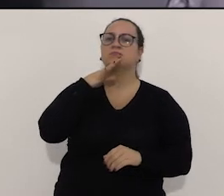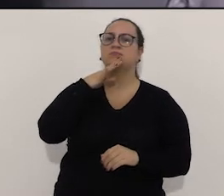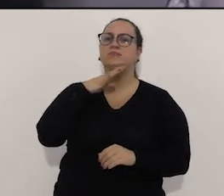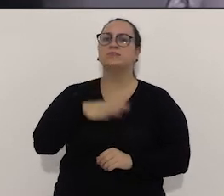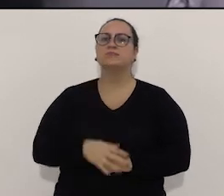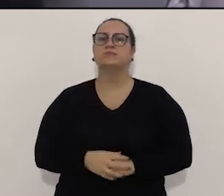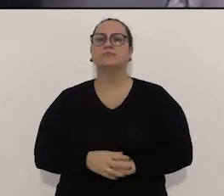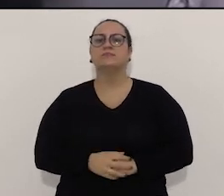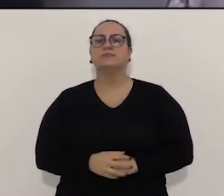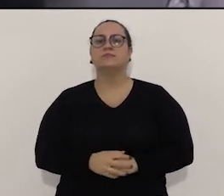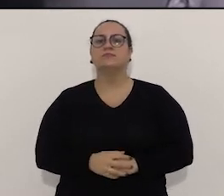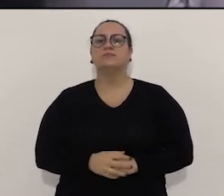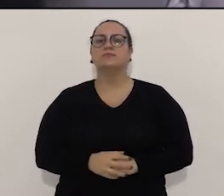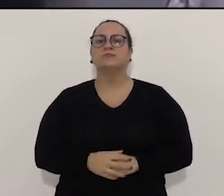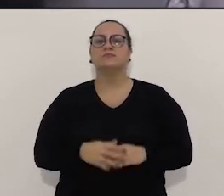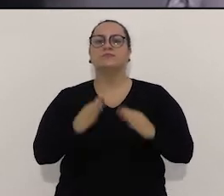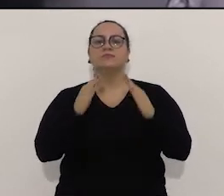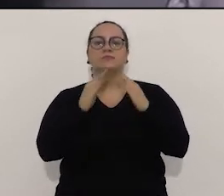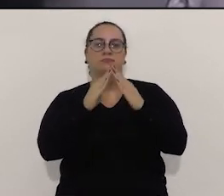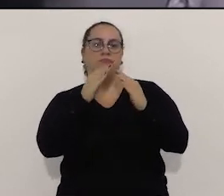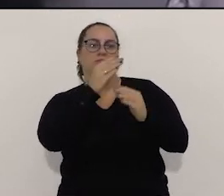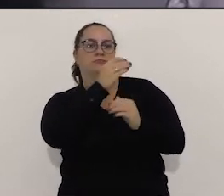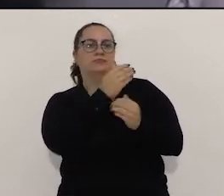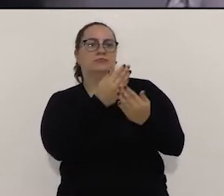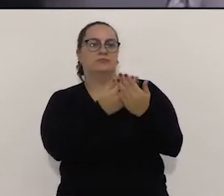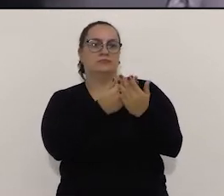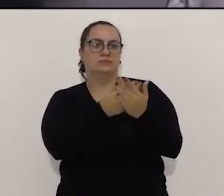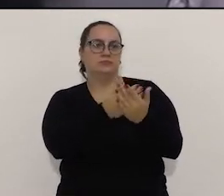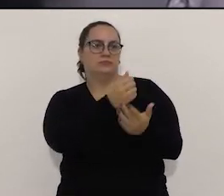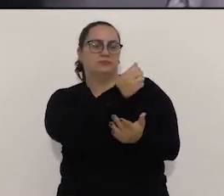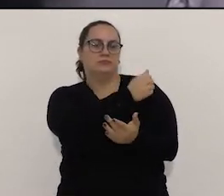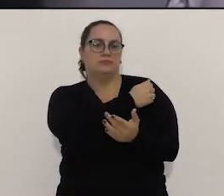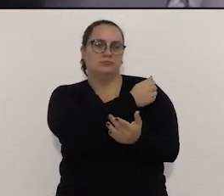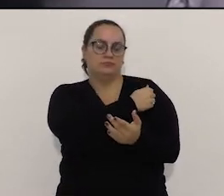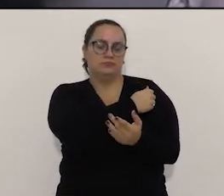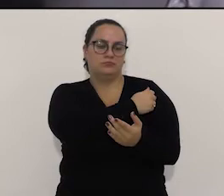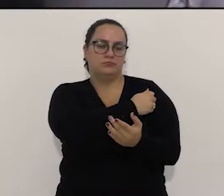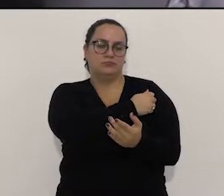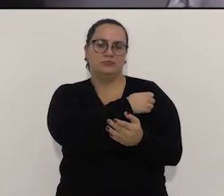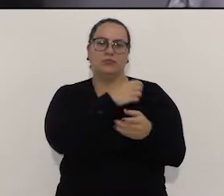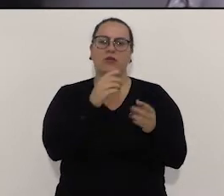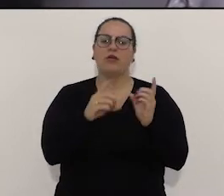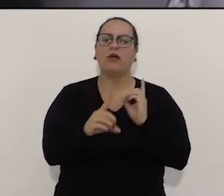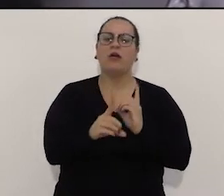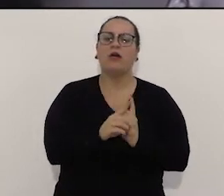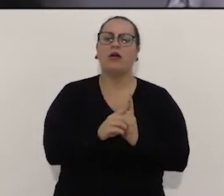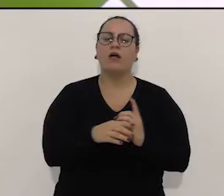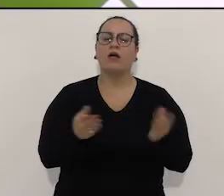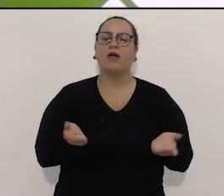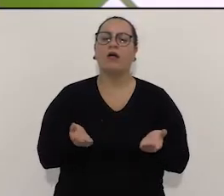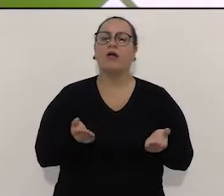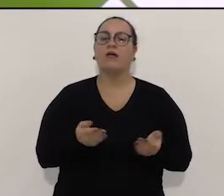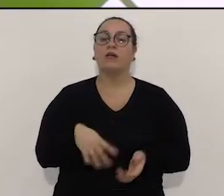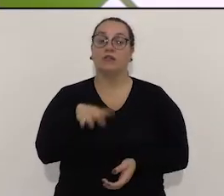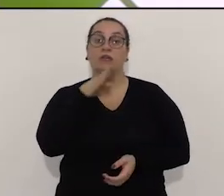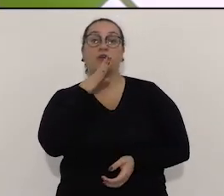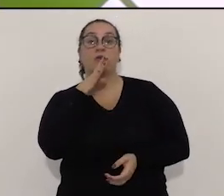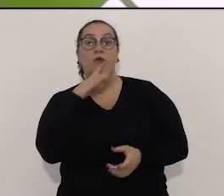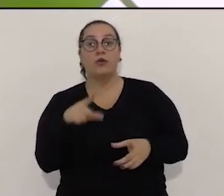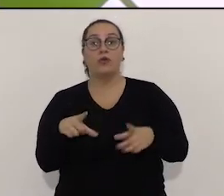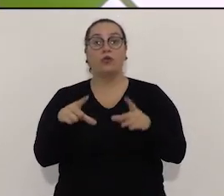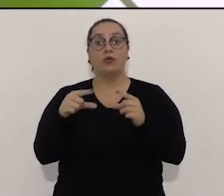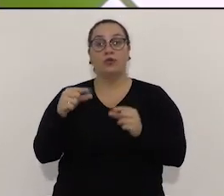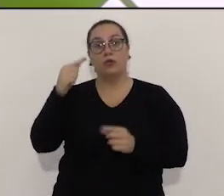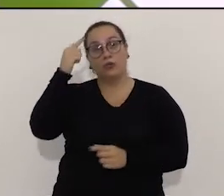esportiva dessas escolas municipais e como elas se encontram hoje? Muito bem, conheço algumas, sim.